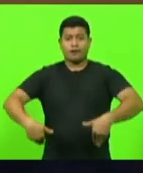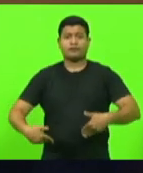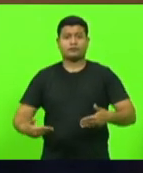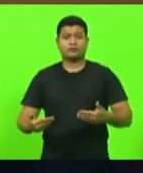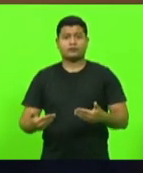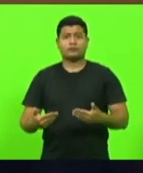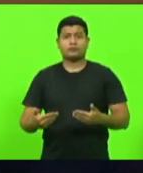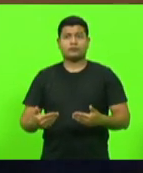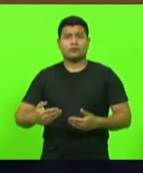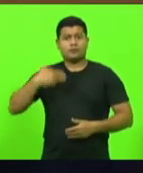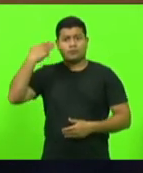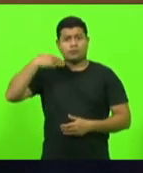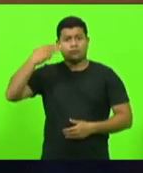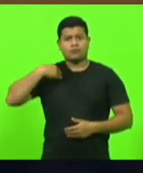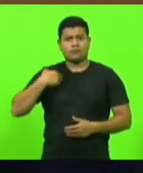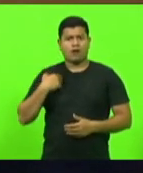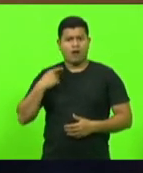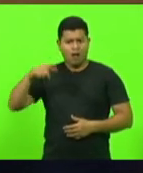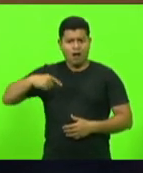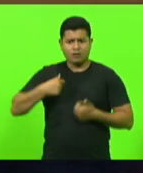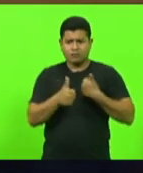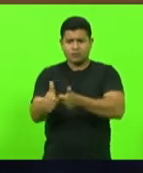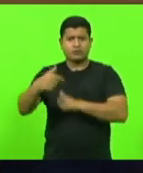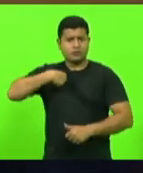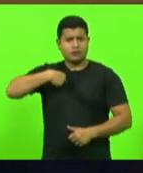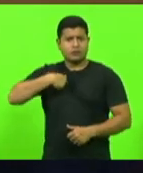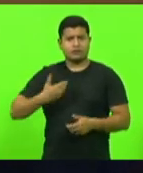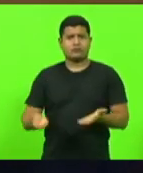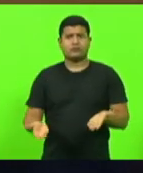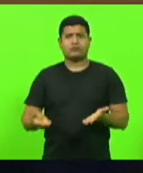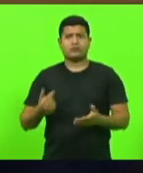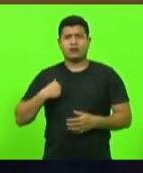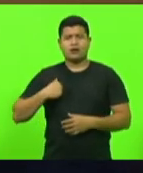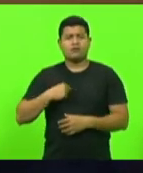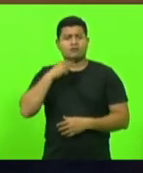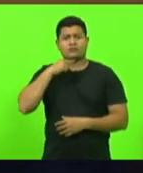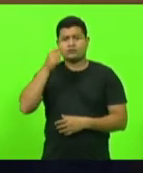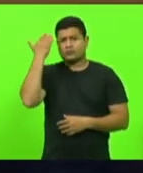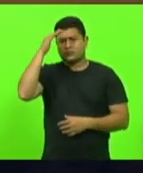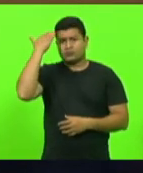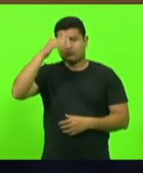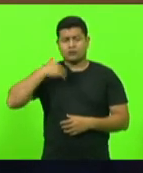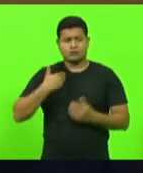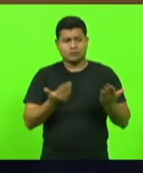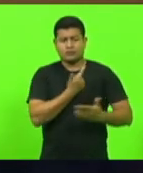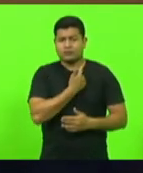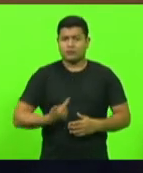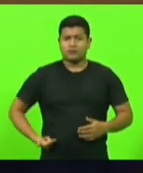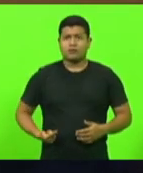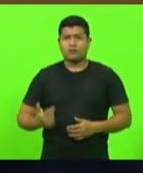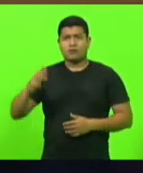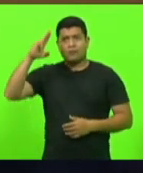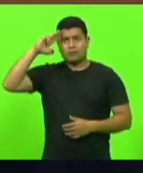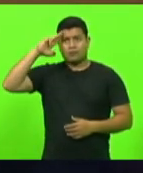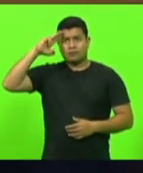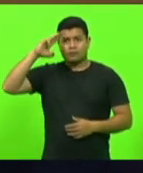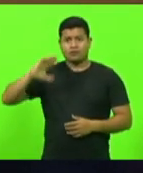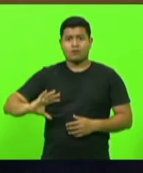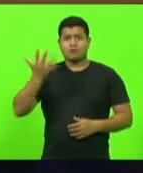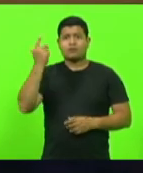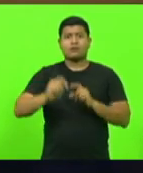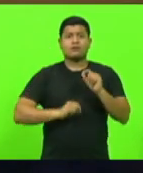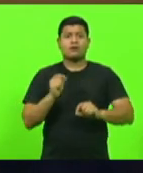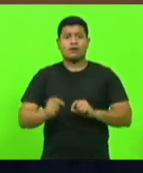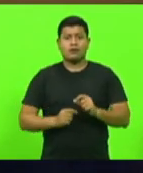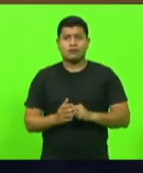comigo isso eu não estou entendendo governador Carlos Moisés o está acontecendo contigo poxa